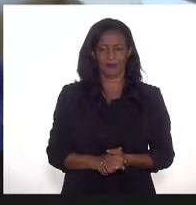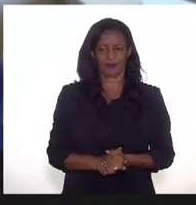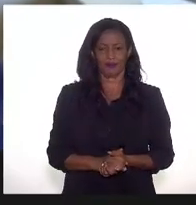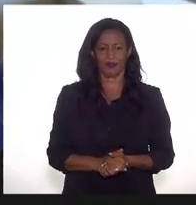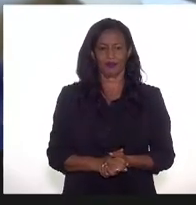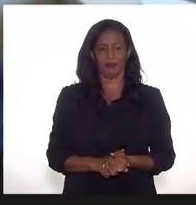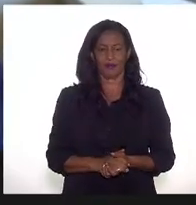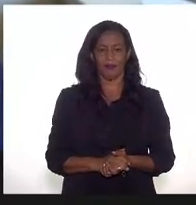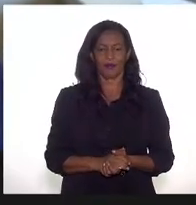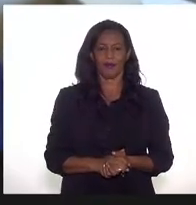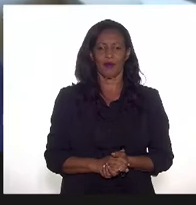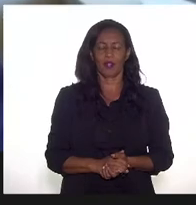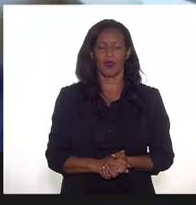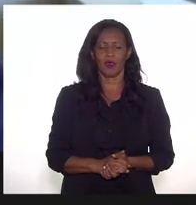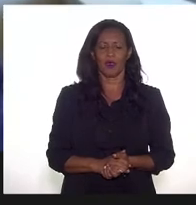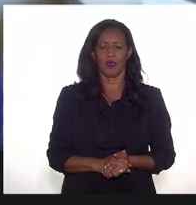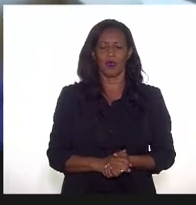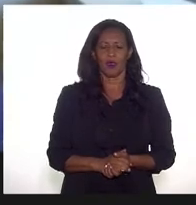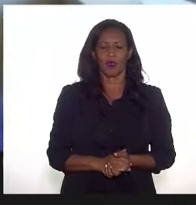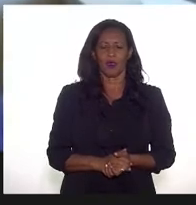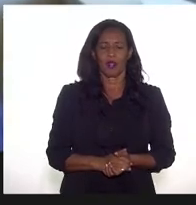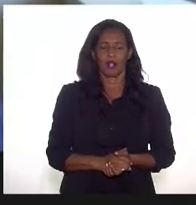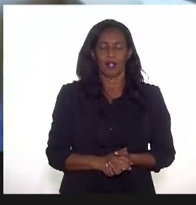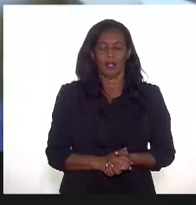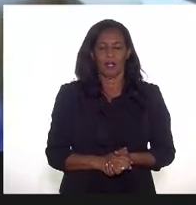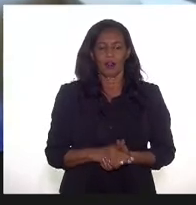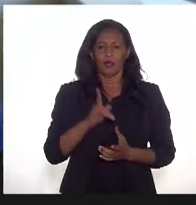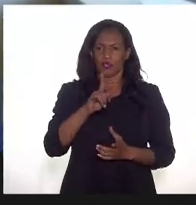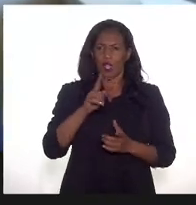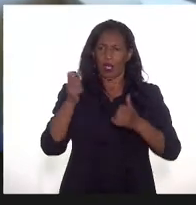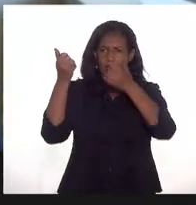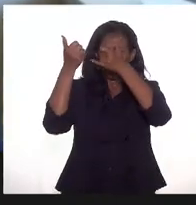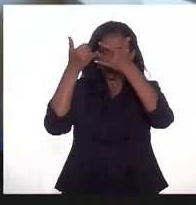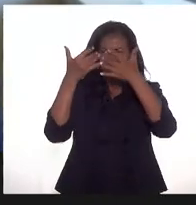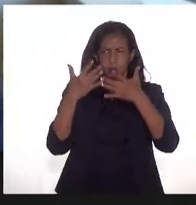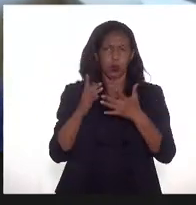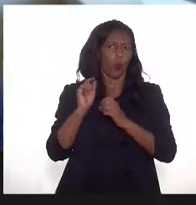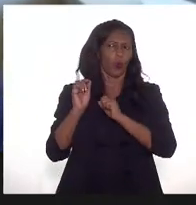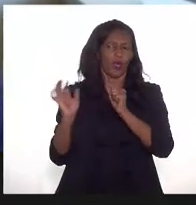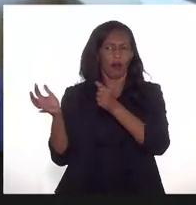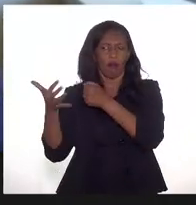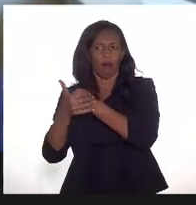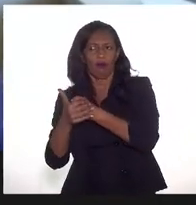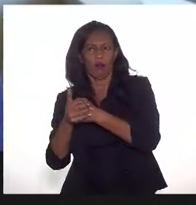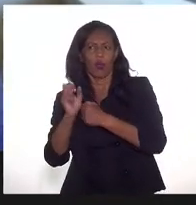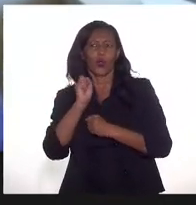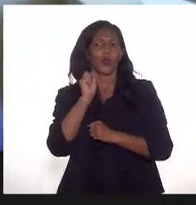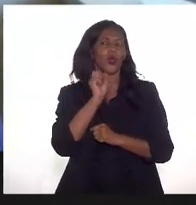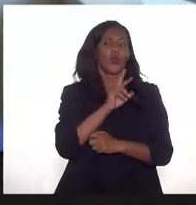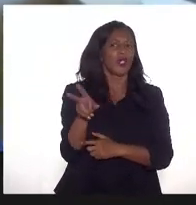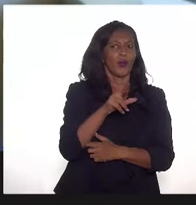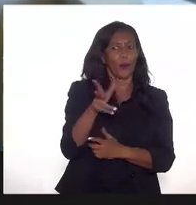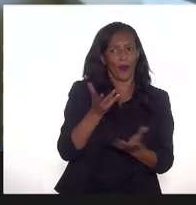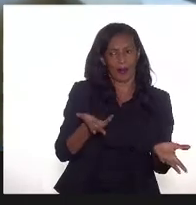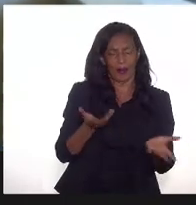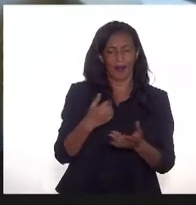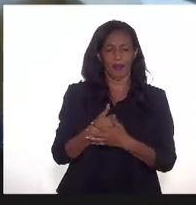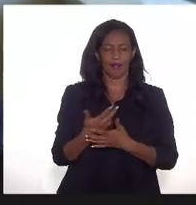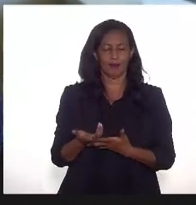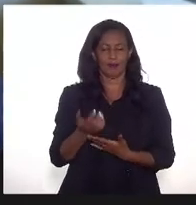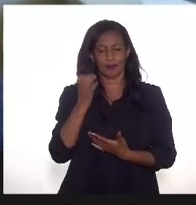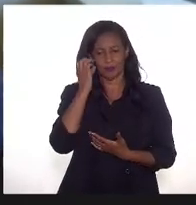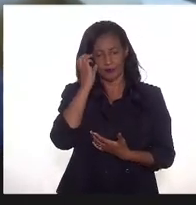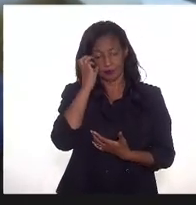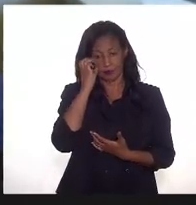e qual o critério de definir o que é sigiloso e não é sigiloso. como rotina.